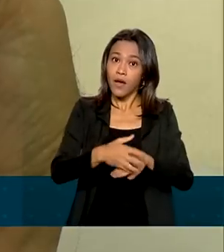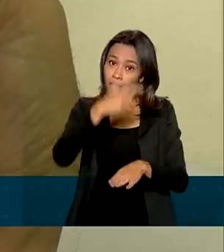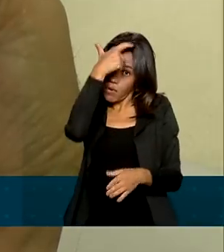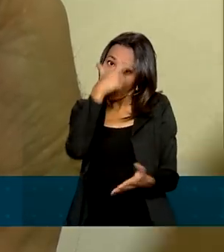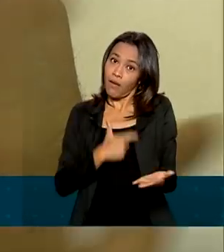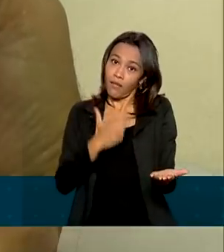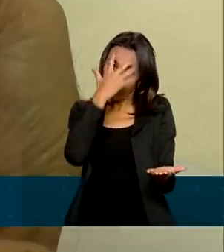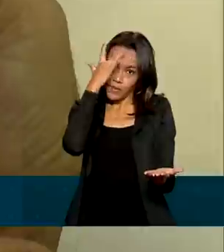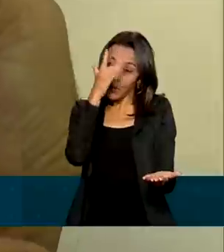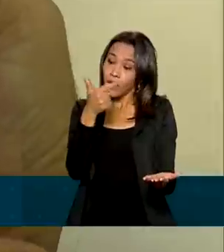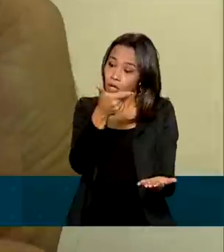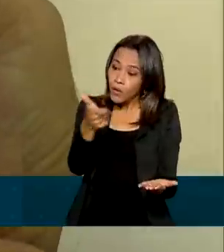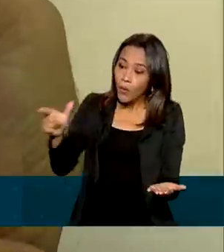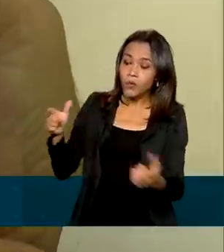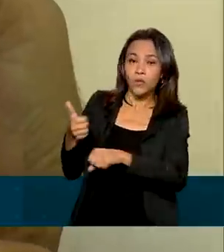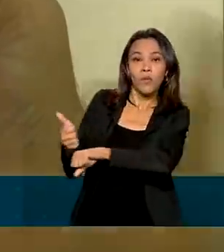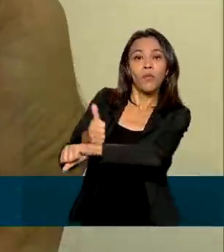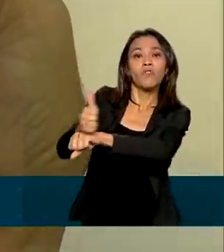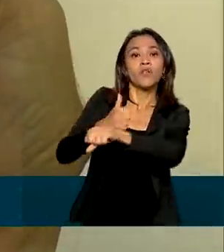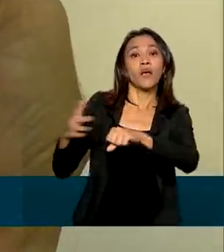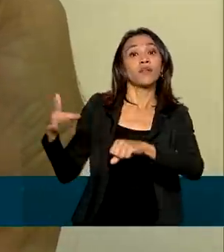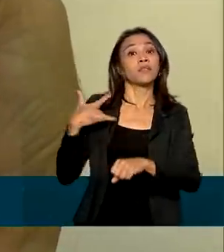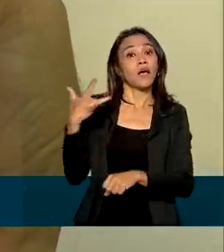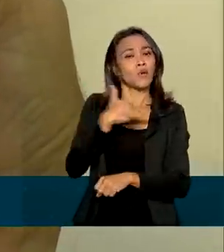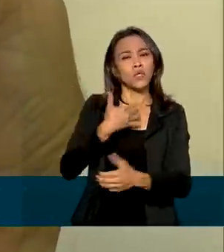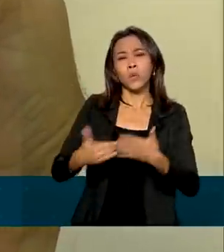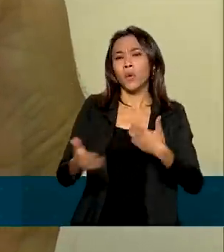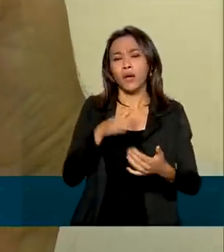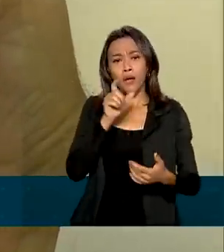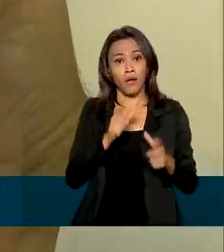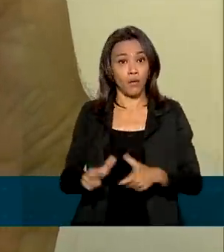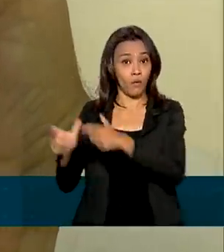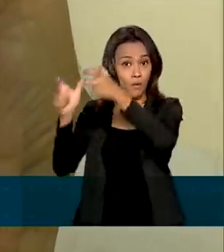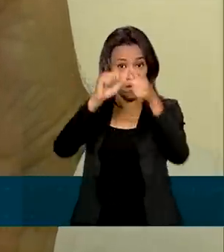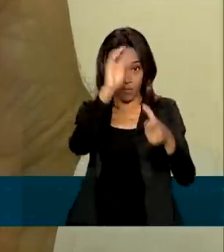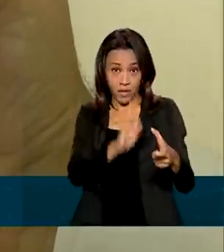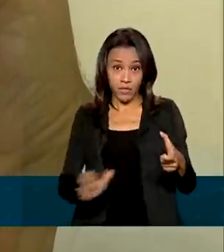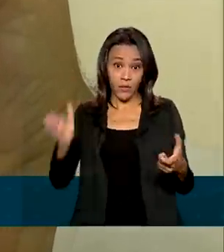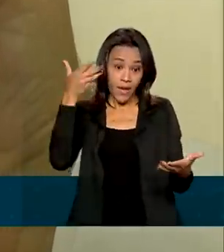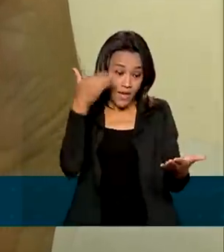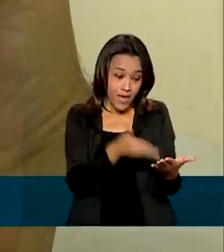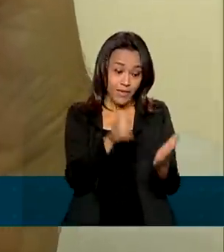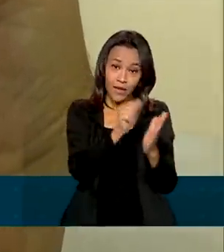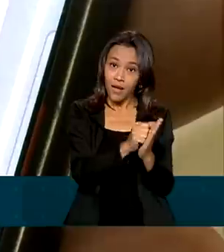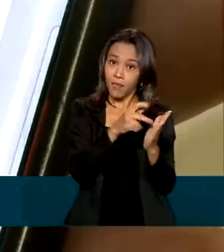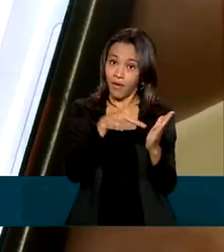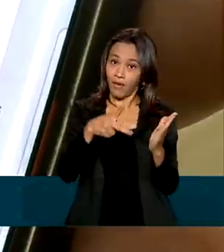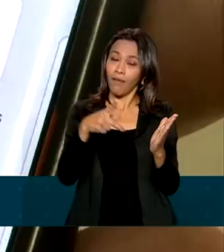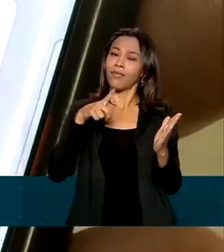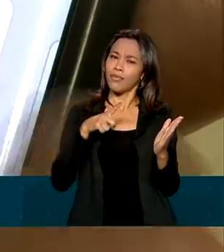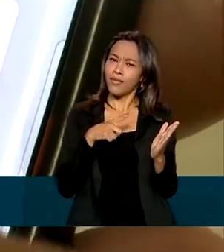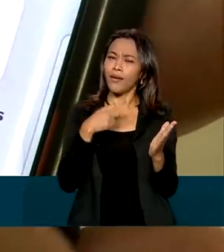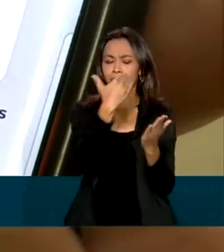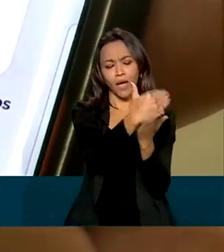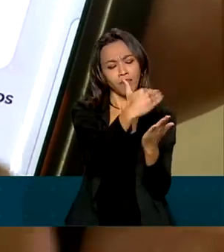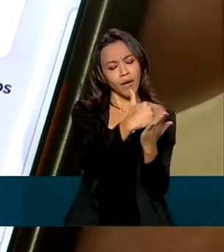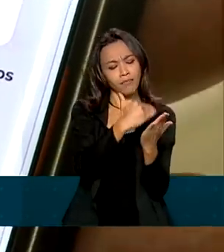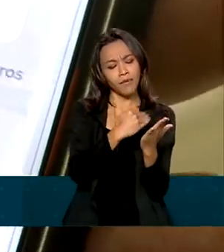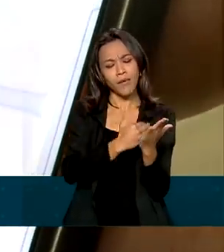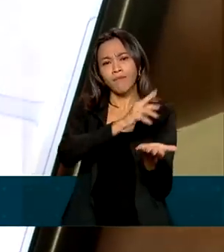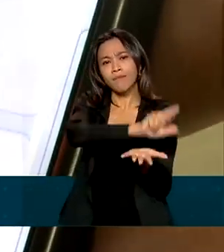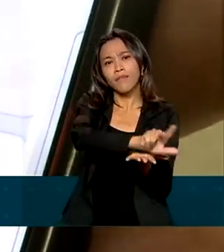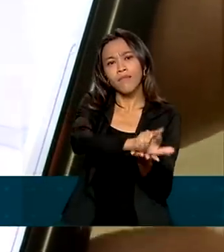ou por profissionais de saúde de qualquer lugar do Brasil. O ConectSUS também oferece uma lista de